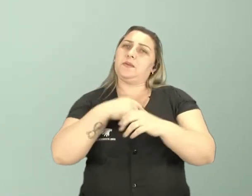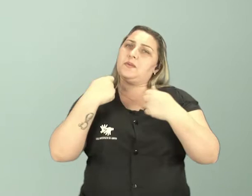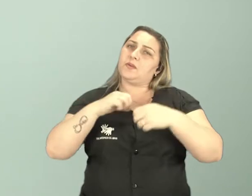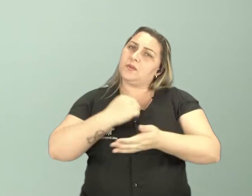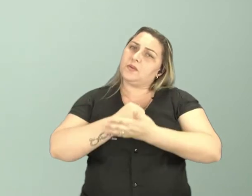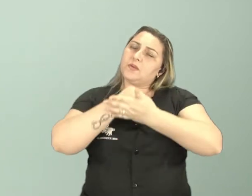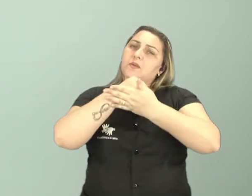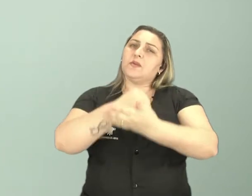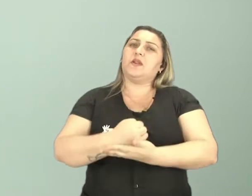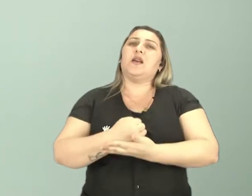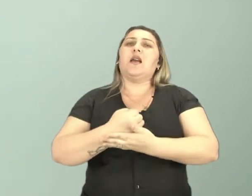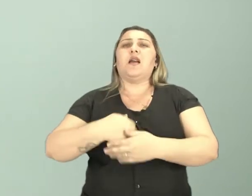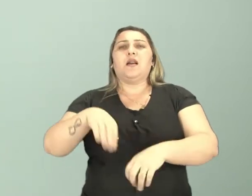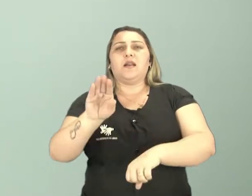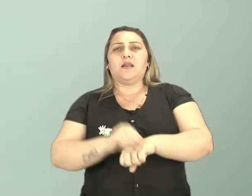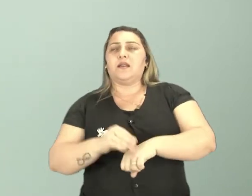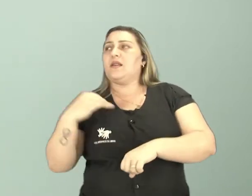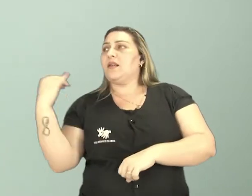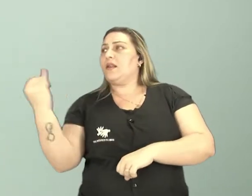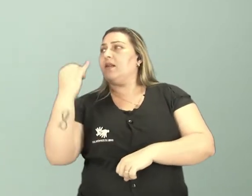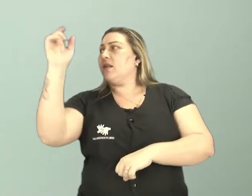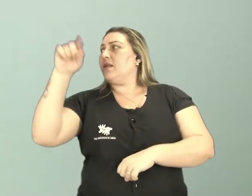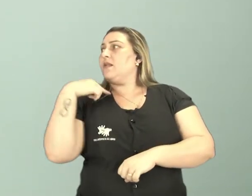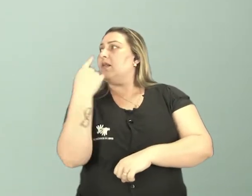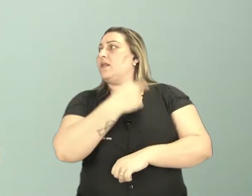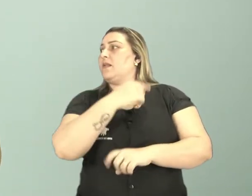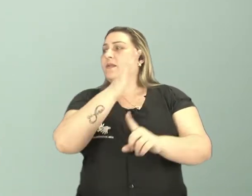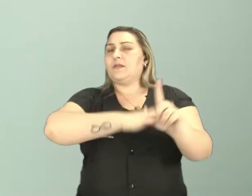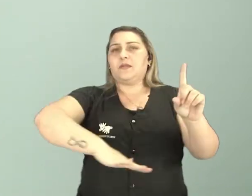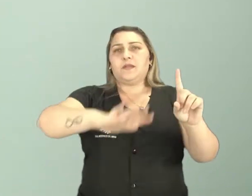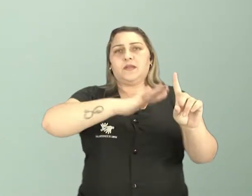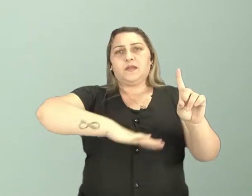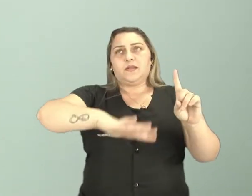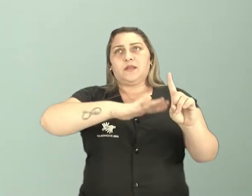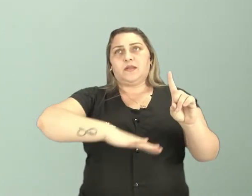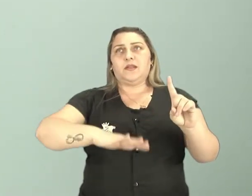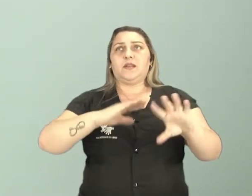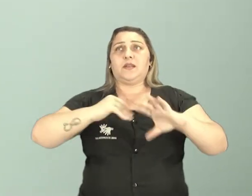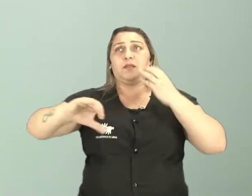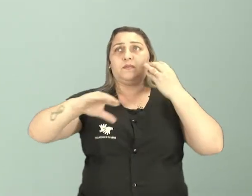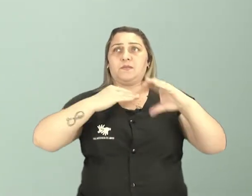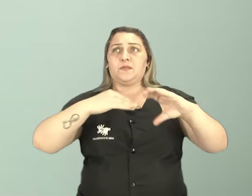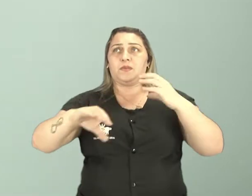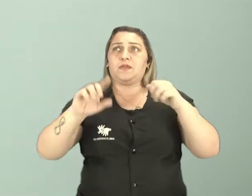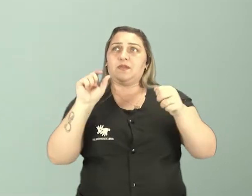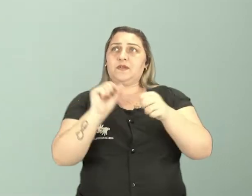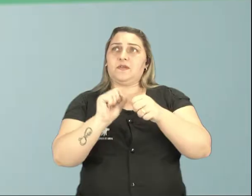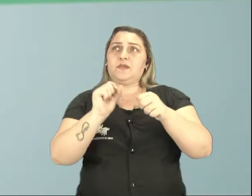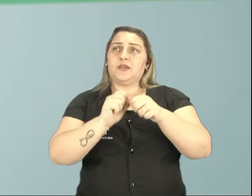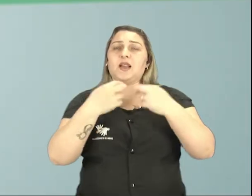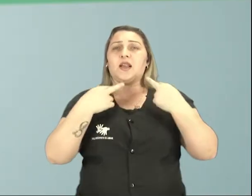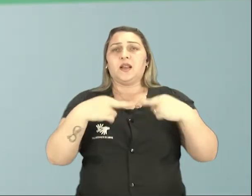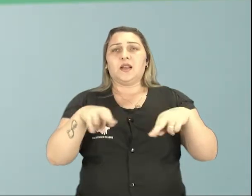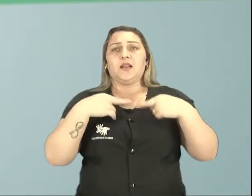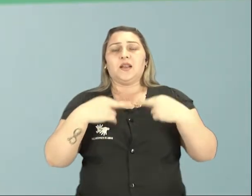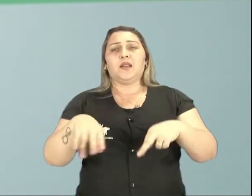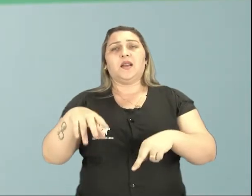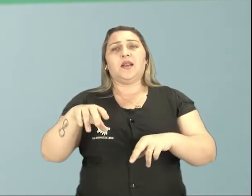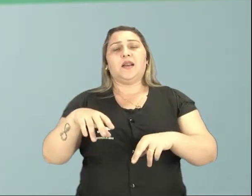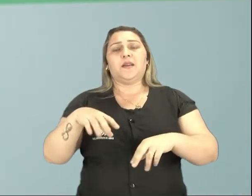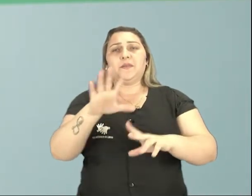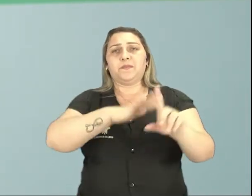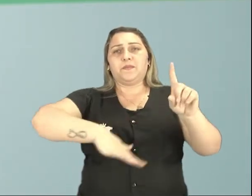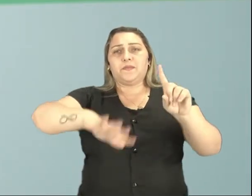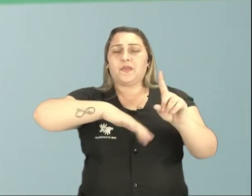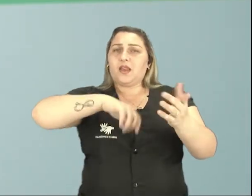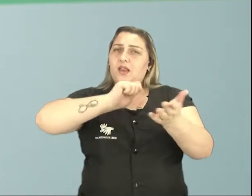e a gente precisa reconhecer a importância deles na nossa sociedade. Porque geralmente são esses músicos que fazem a crítica social, são esses músicos que